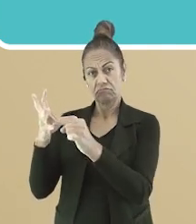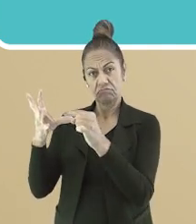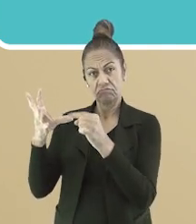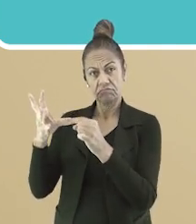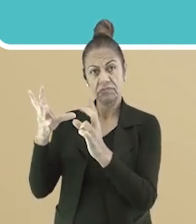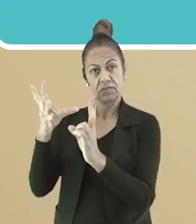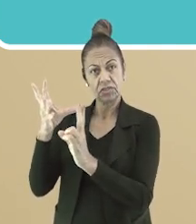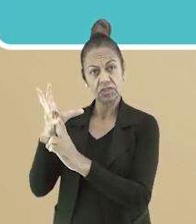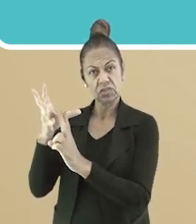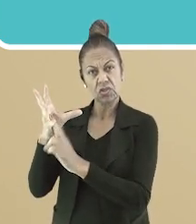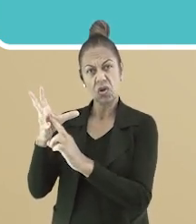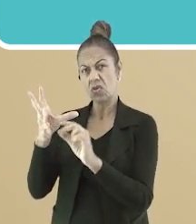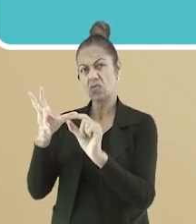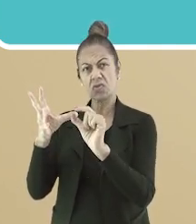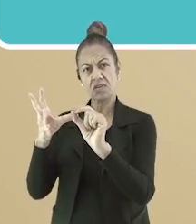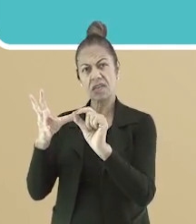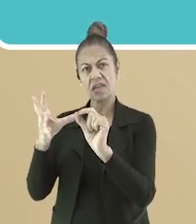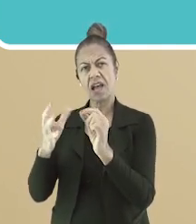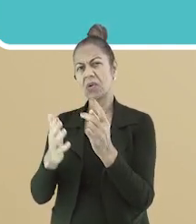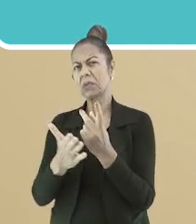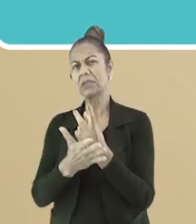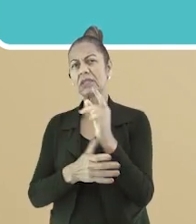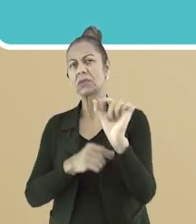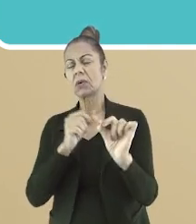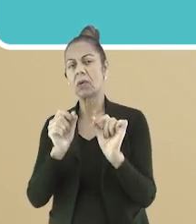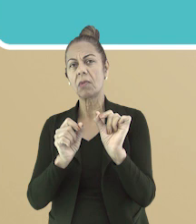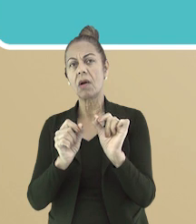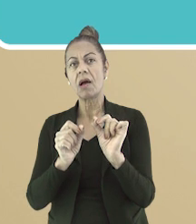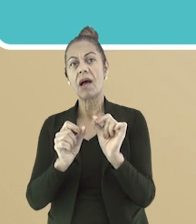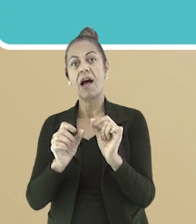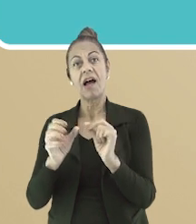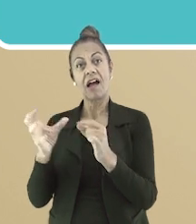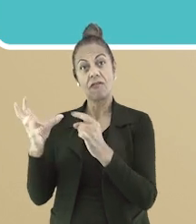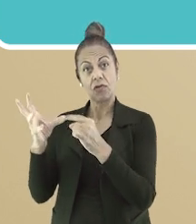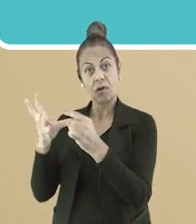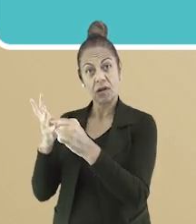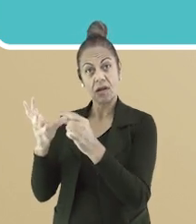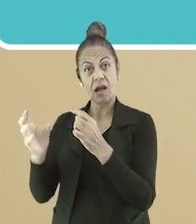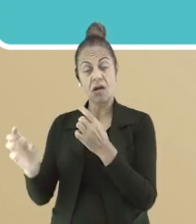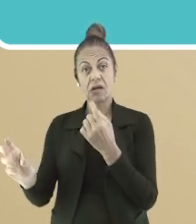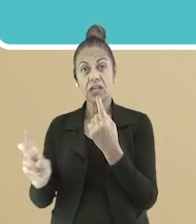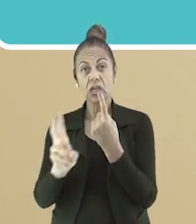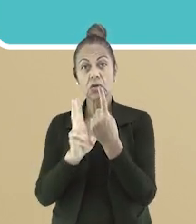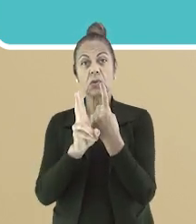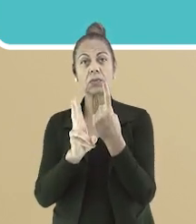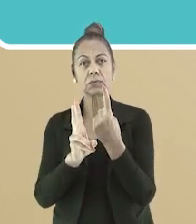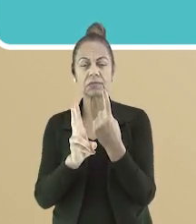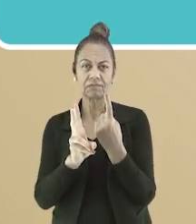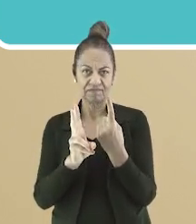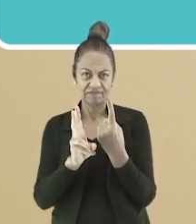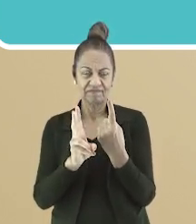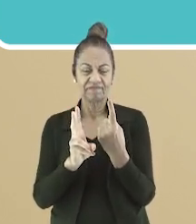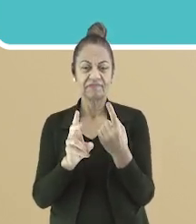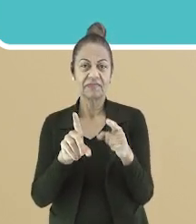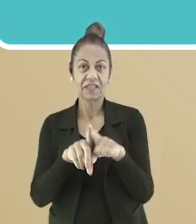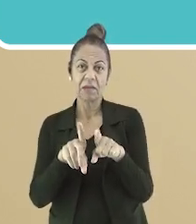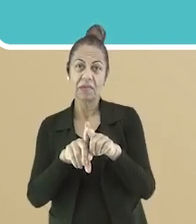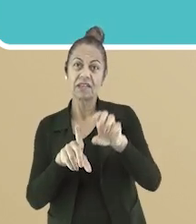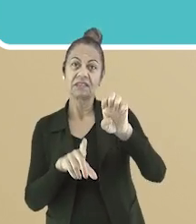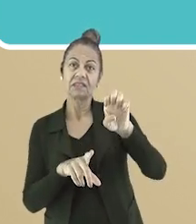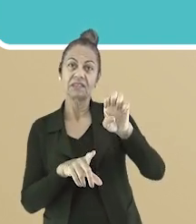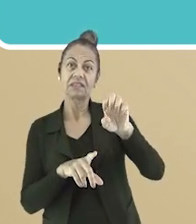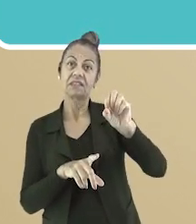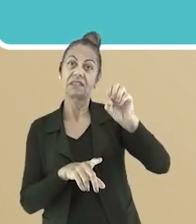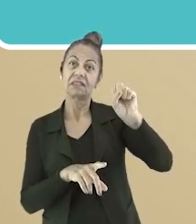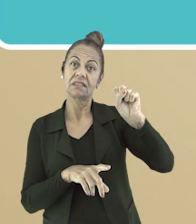O ditongo acontece quando existe o encontro de uma vogal e uma semivogal. Já